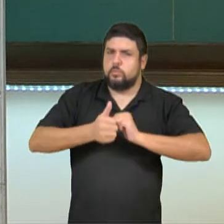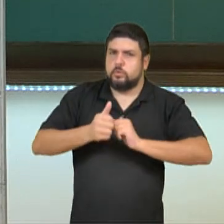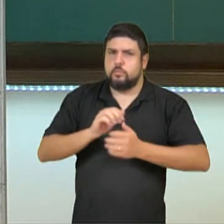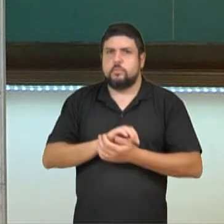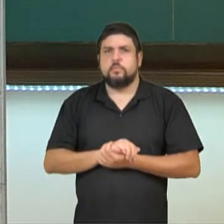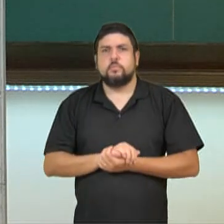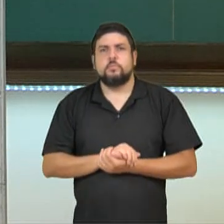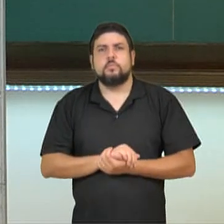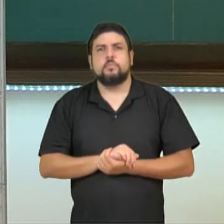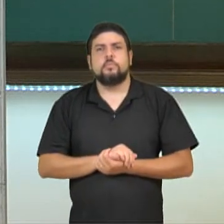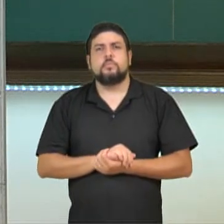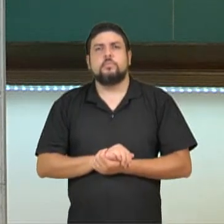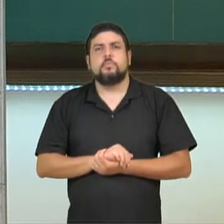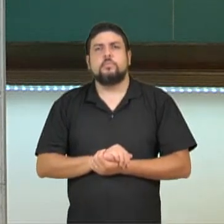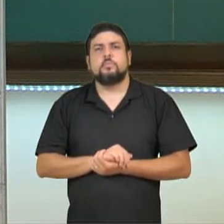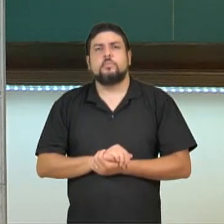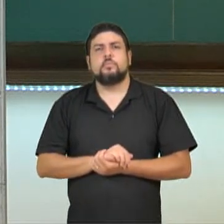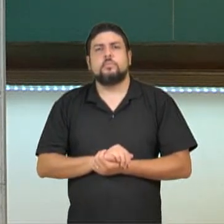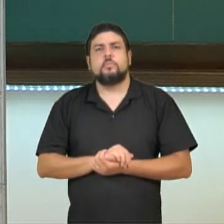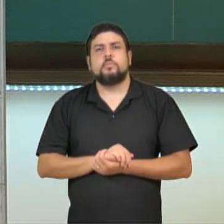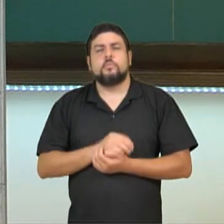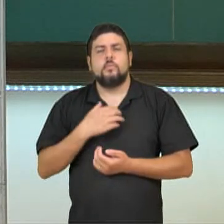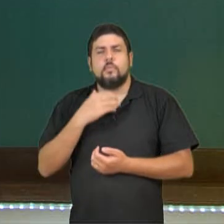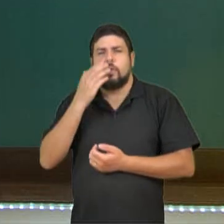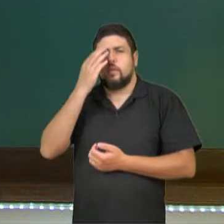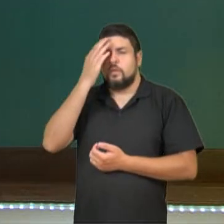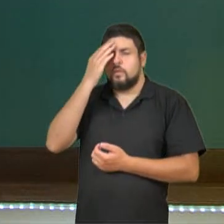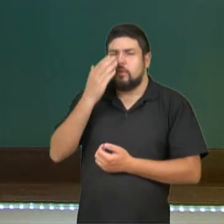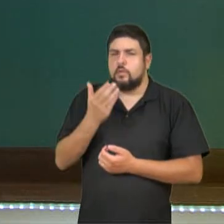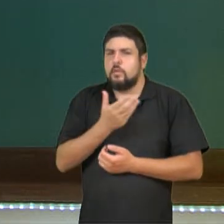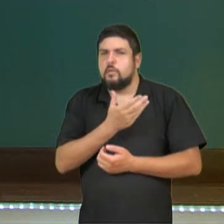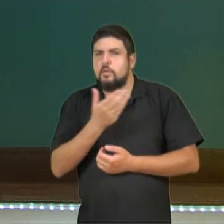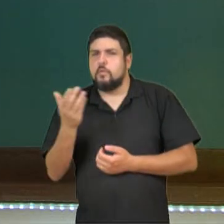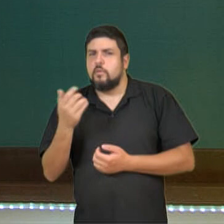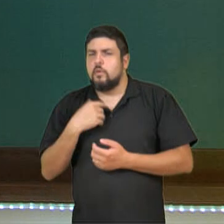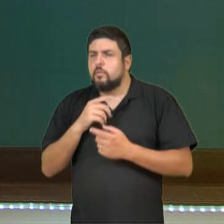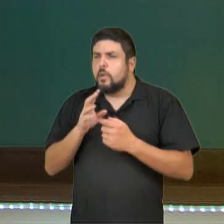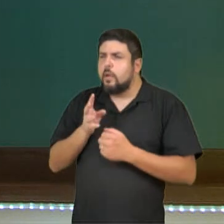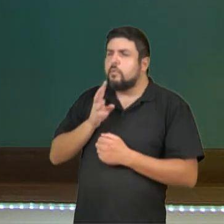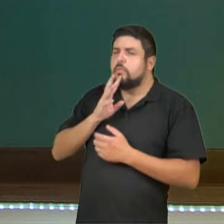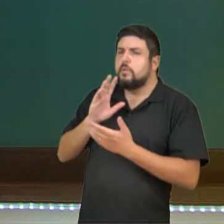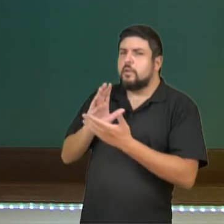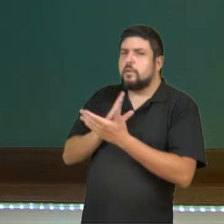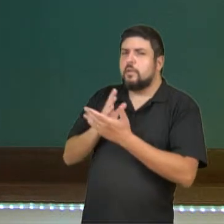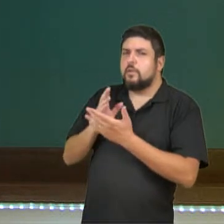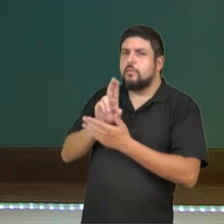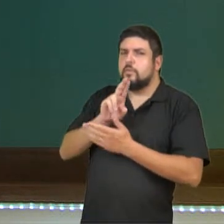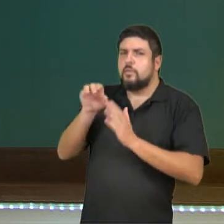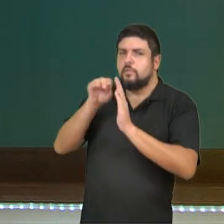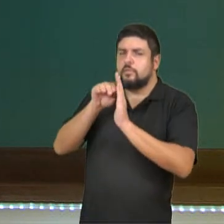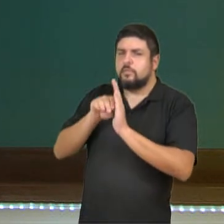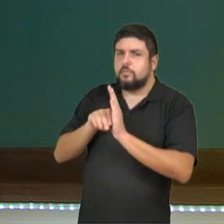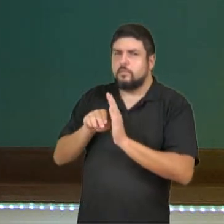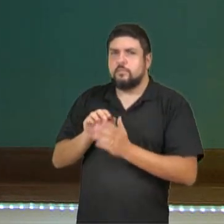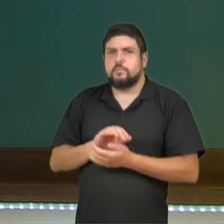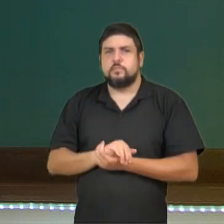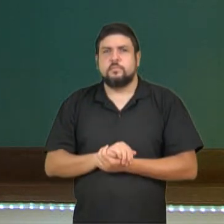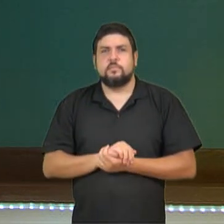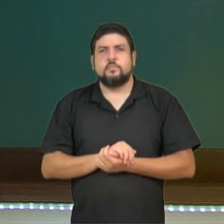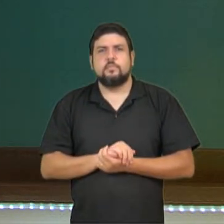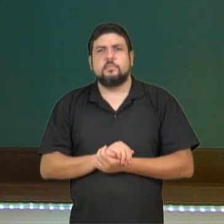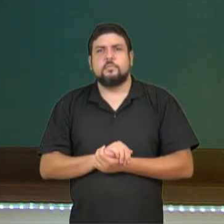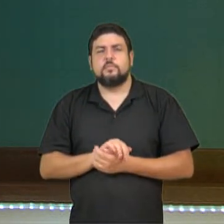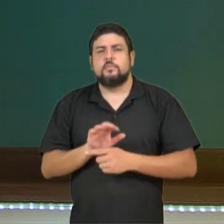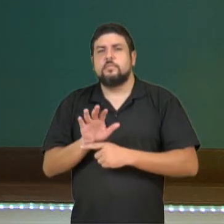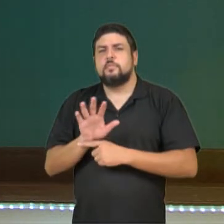naquela imagem. Eu tenho certeza que vocês vão se identificar com algum desses nomes, que são os nossos brasileiros. Nesse